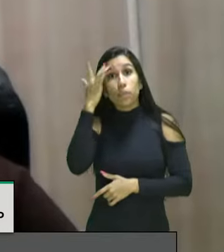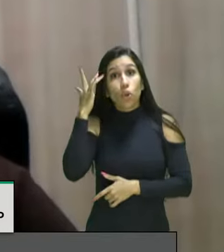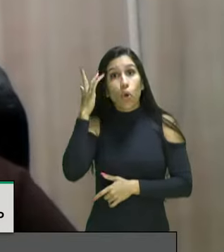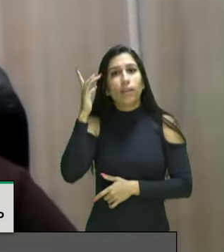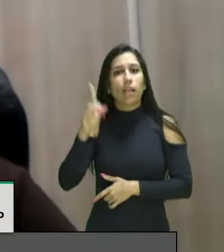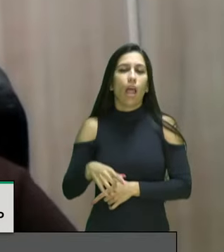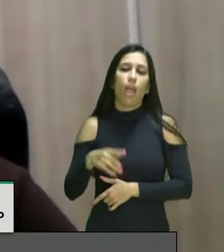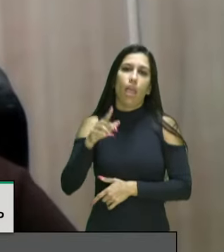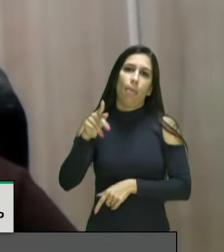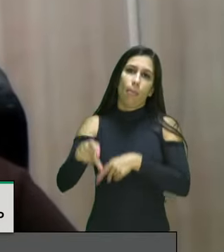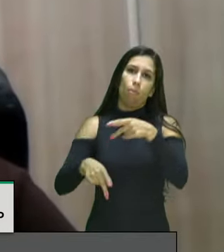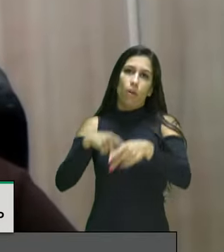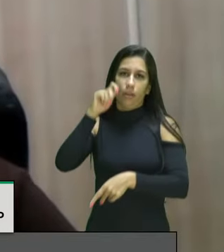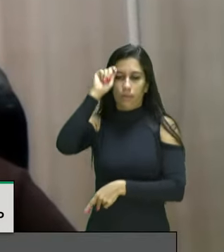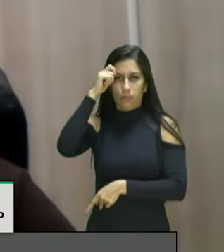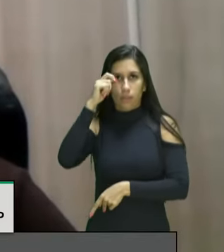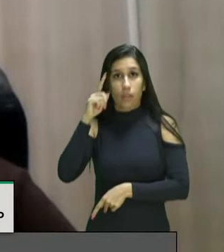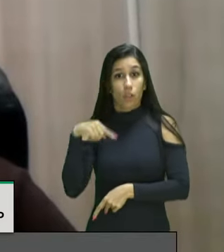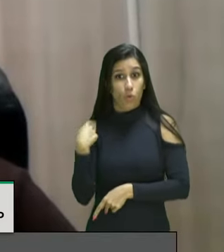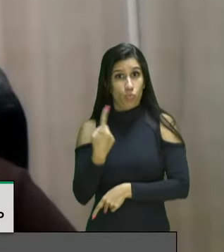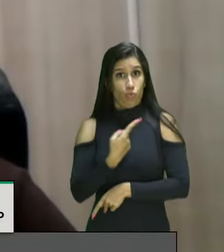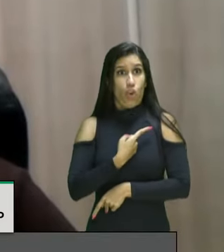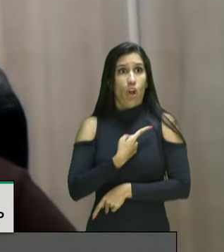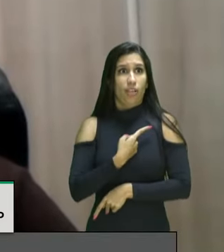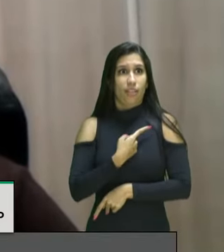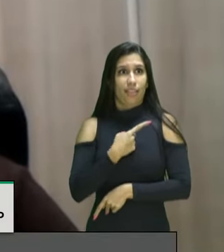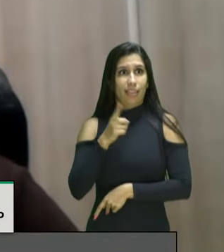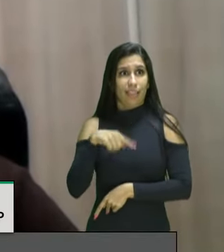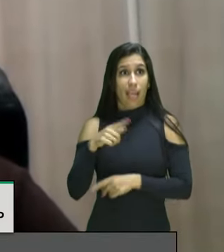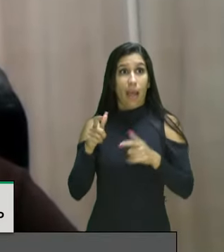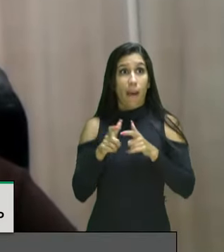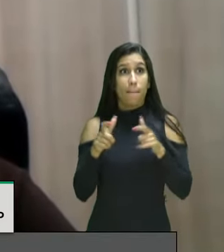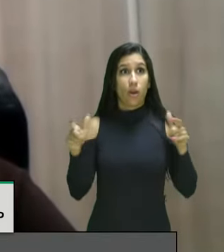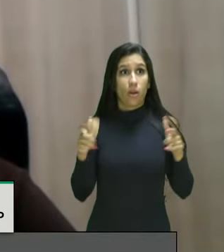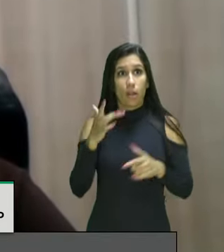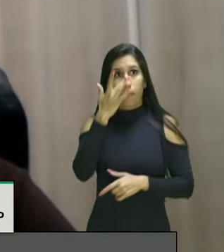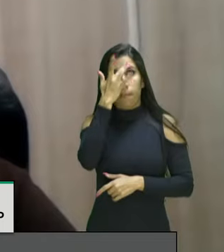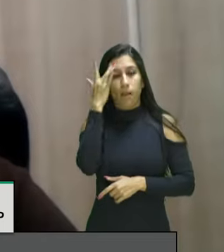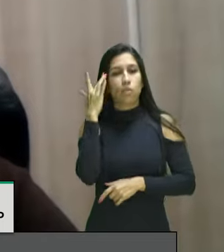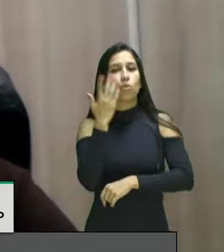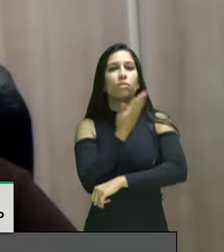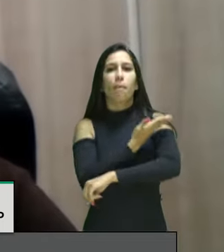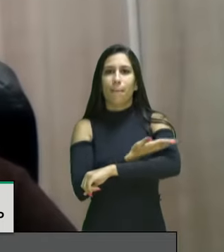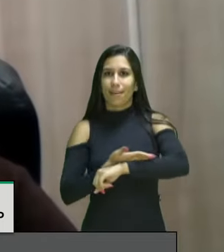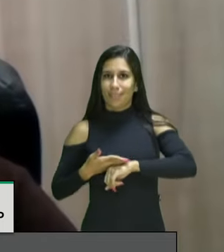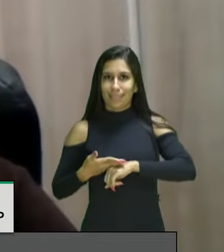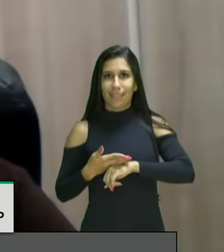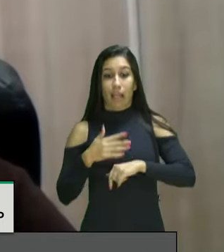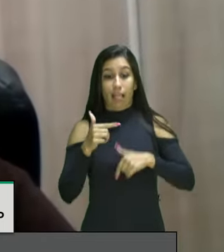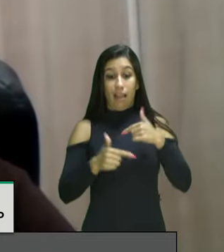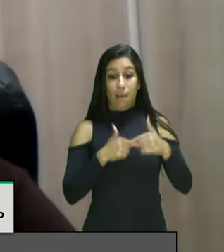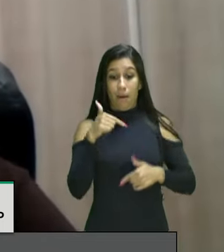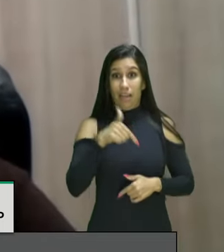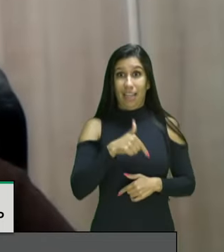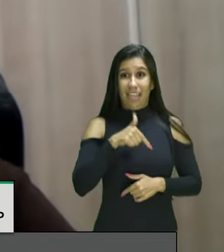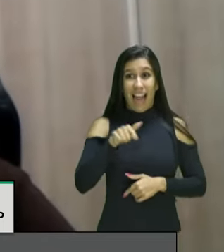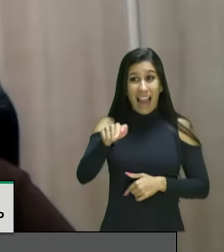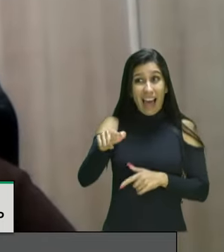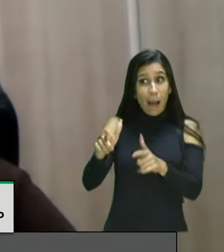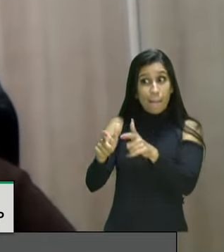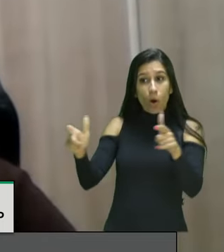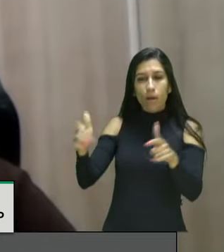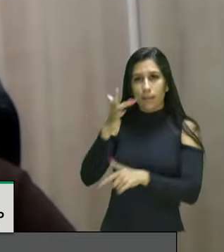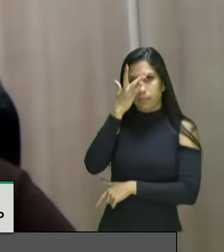cá nós seguimos sendo majoritariamente brancos isso revela o racismo estrutural